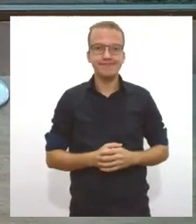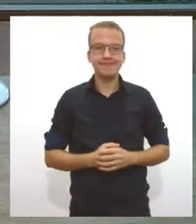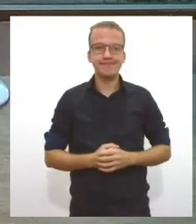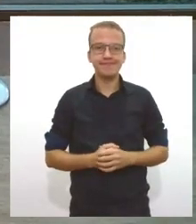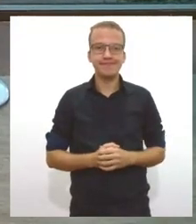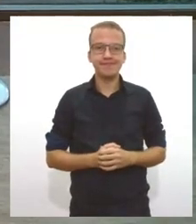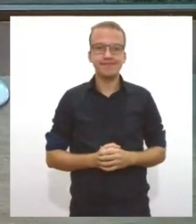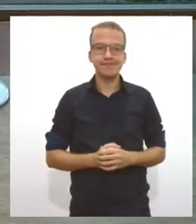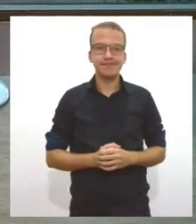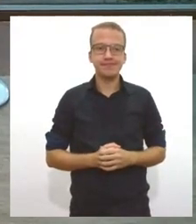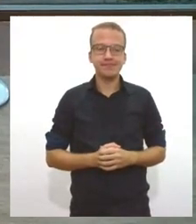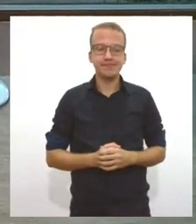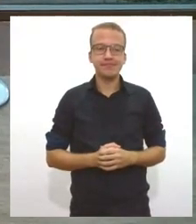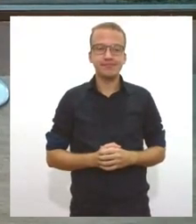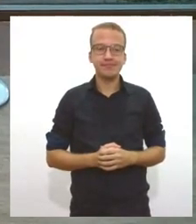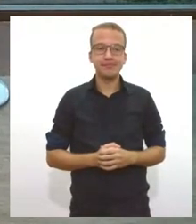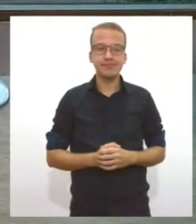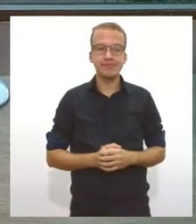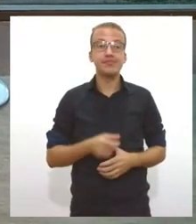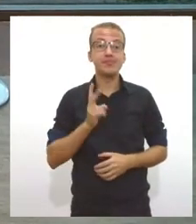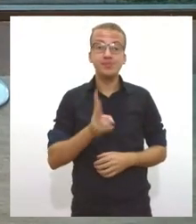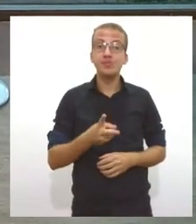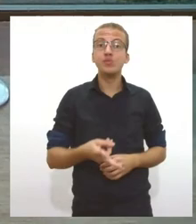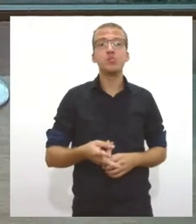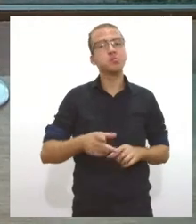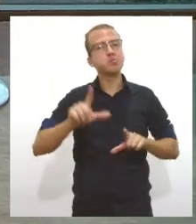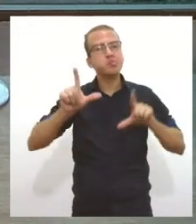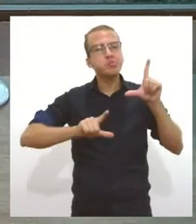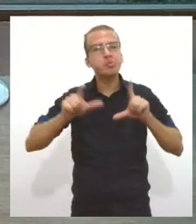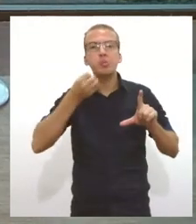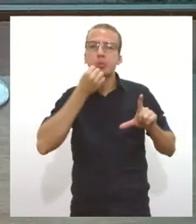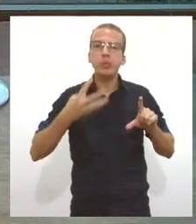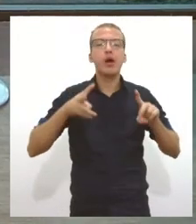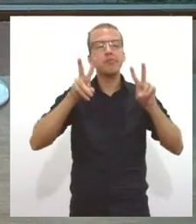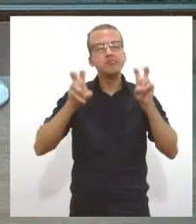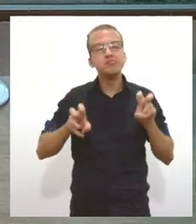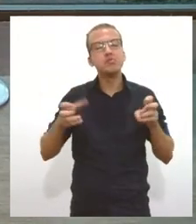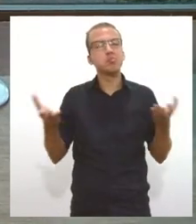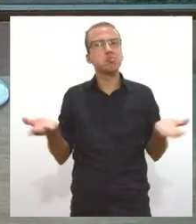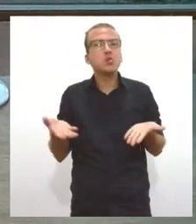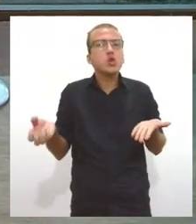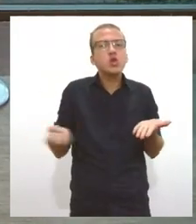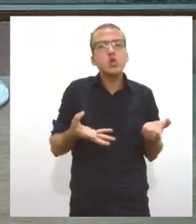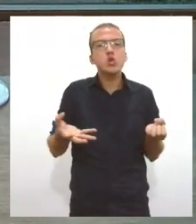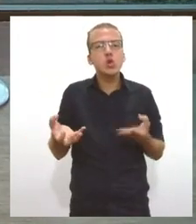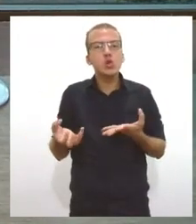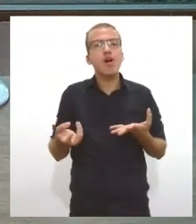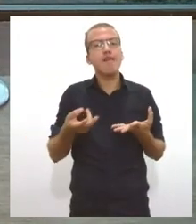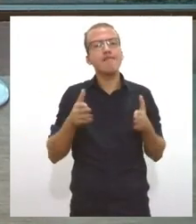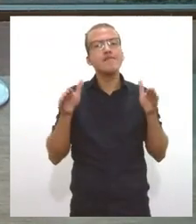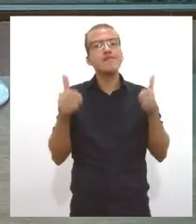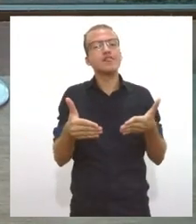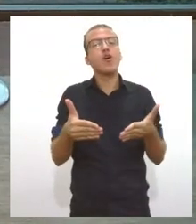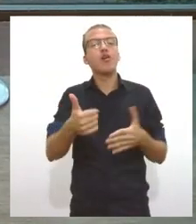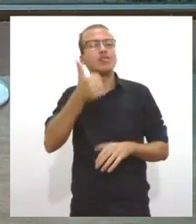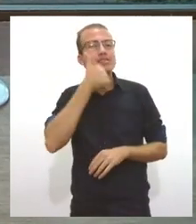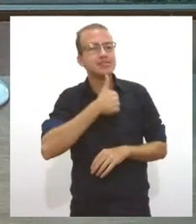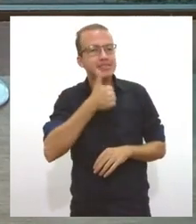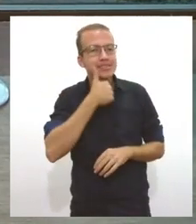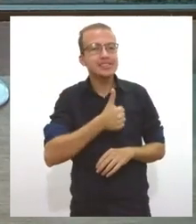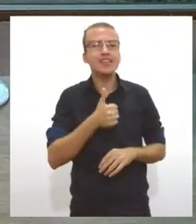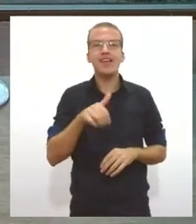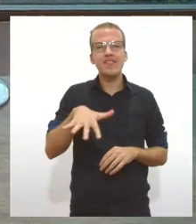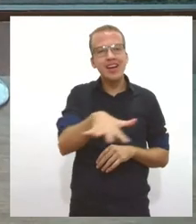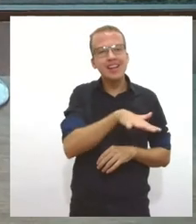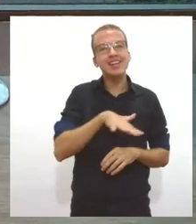como sempre um programa imperdível com temas atuais temas femininos do mercado de trabalho